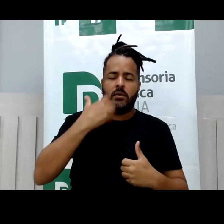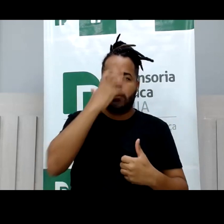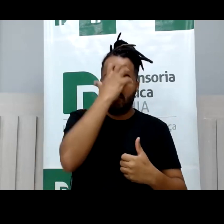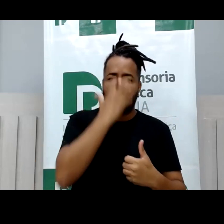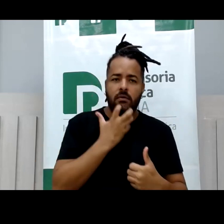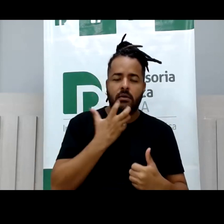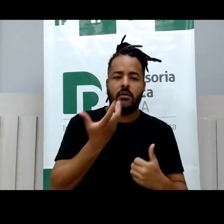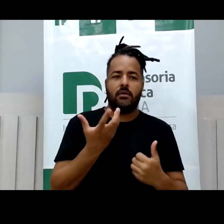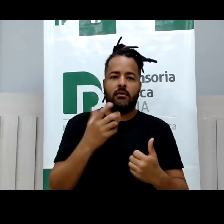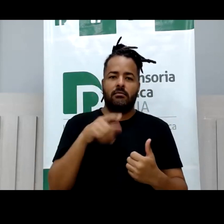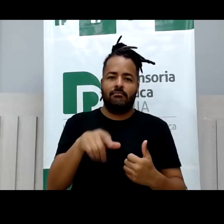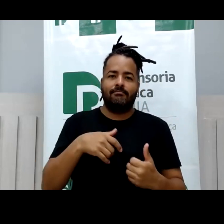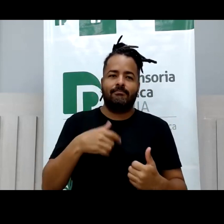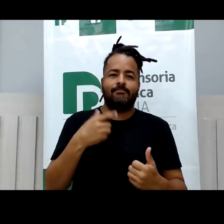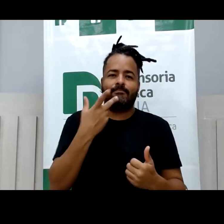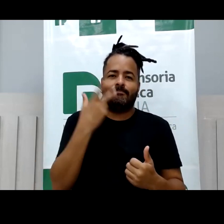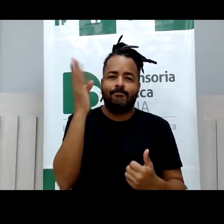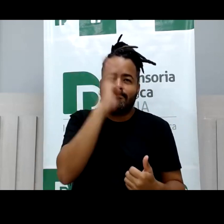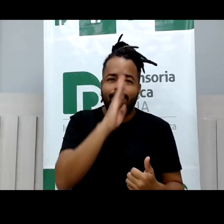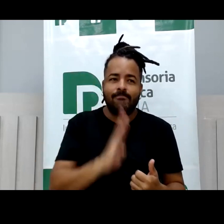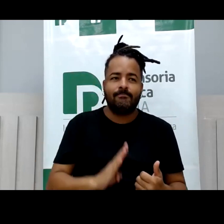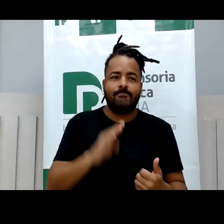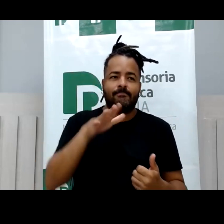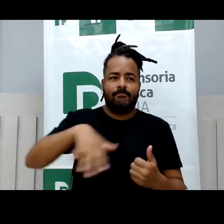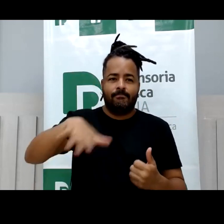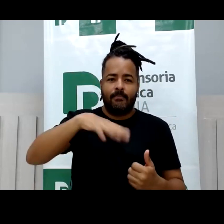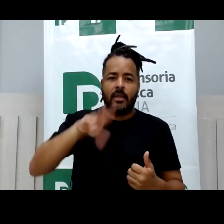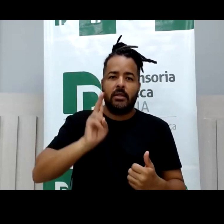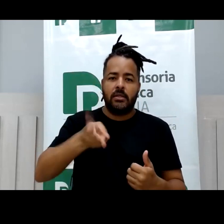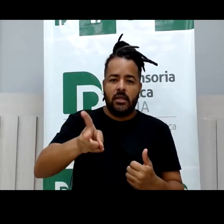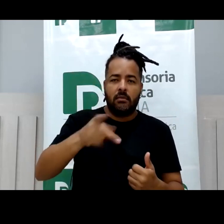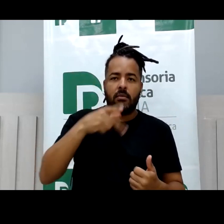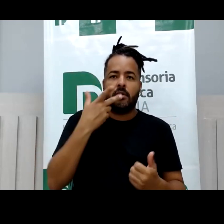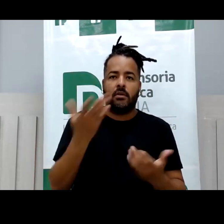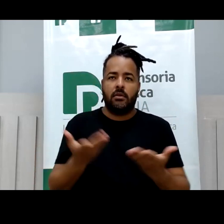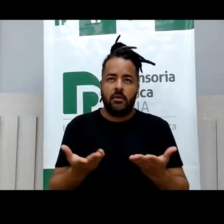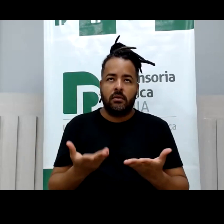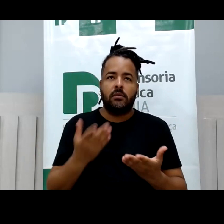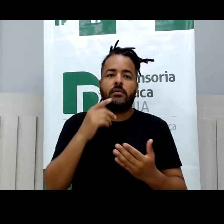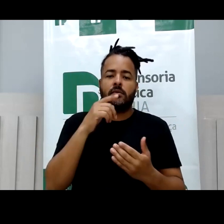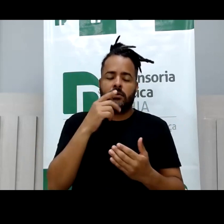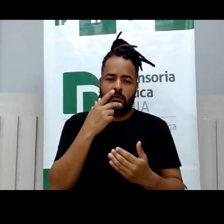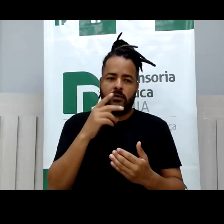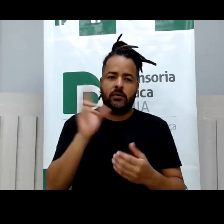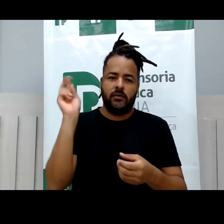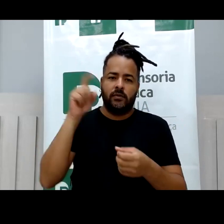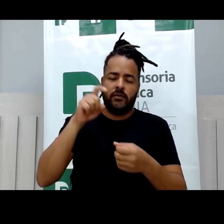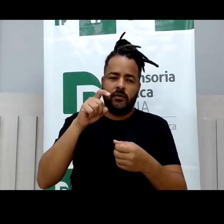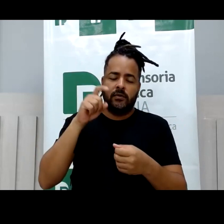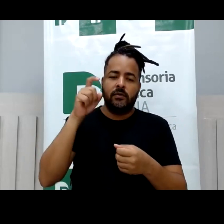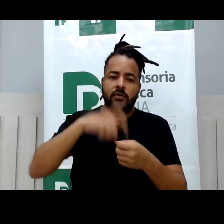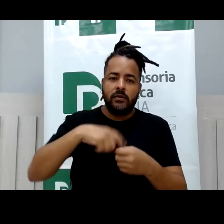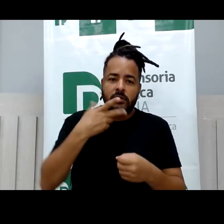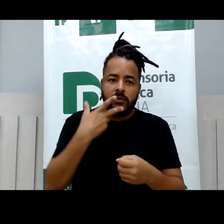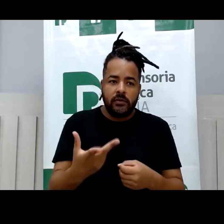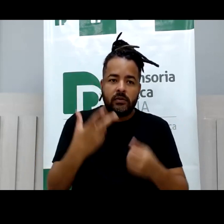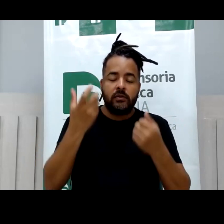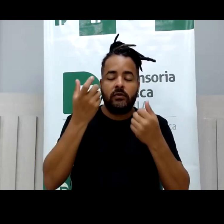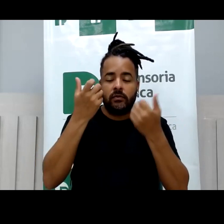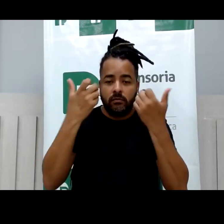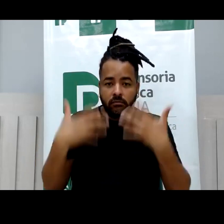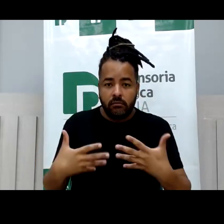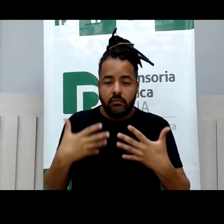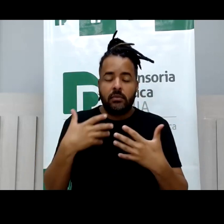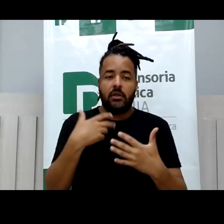né? Que honra o direito brasileiro. Então, sempre que eu posso colaborar minimamente, né? Vindo falar, eu faço questão de fazê-lo. E o